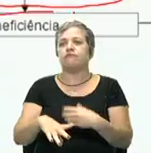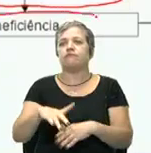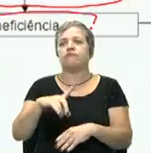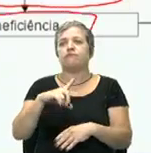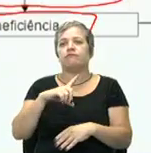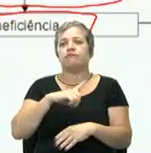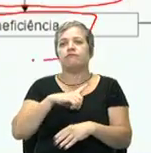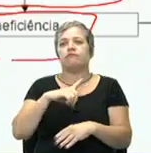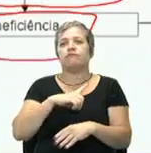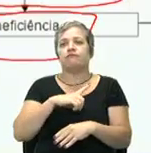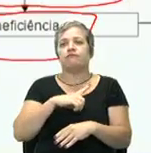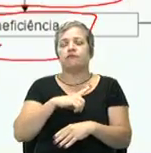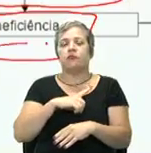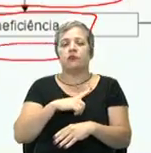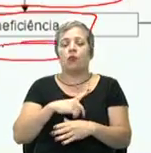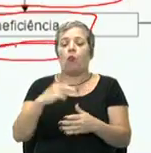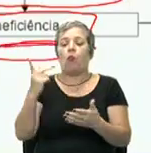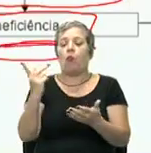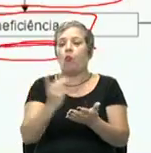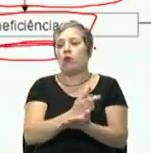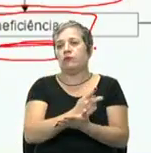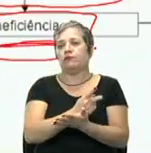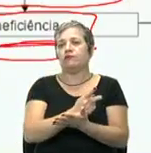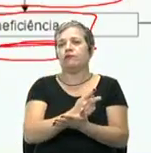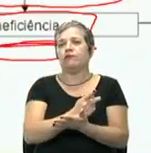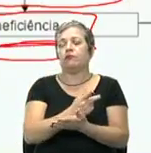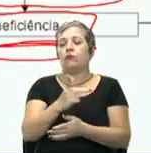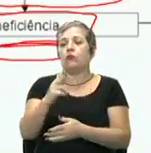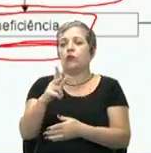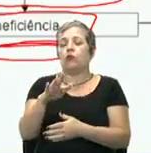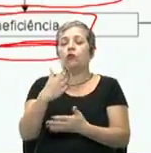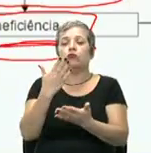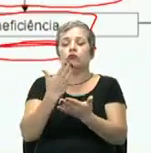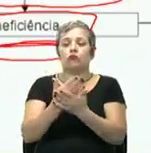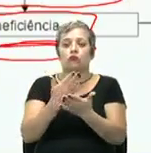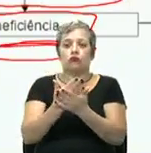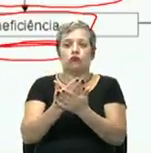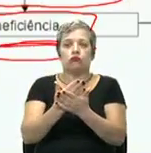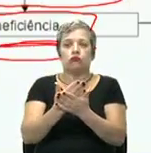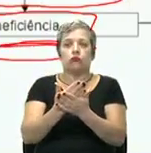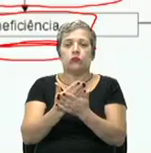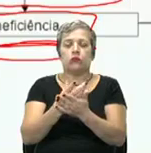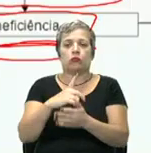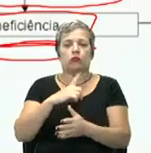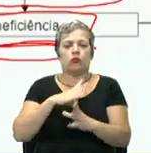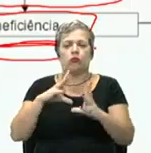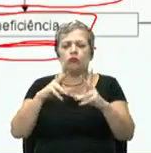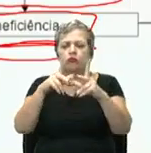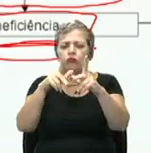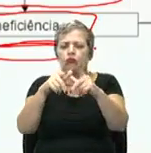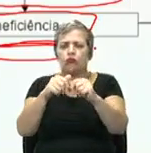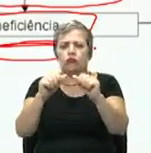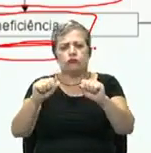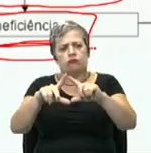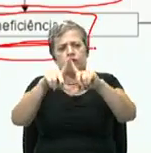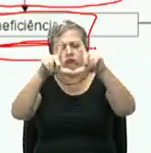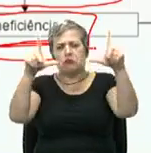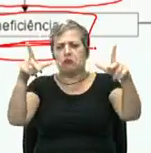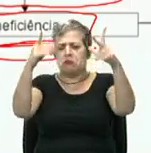a ineficiência. Como eu trouxe no estudo de caso, olha quando eu tenho tudo muito bem